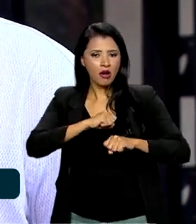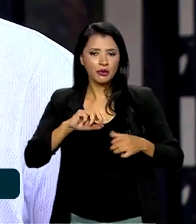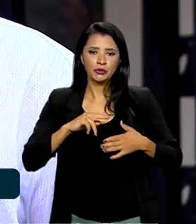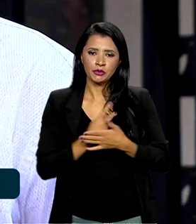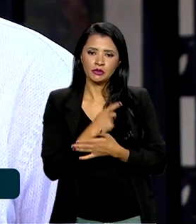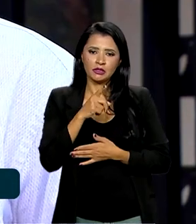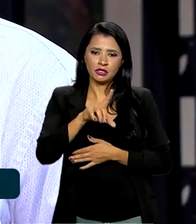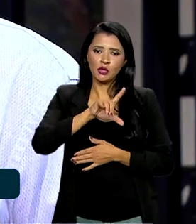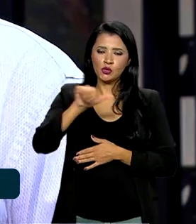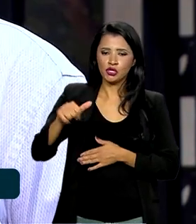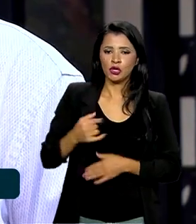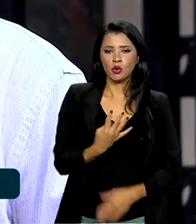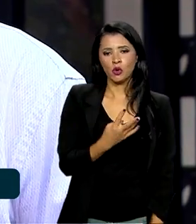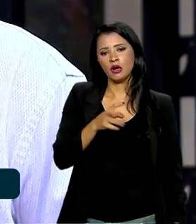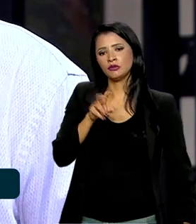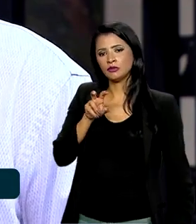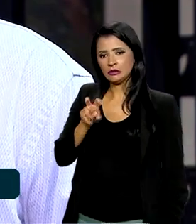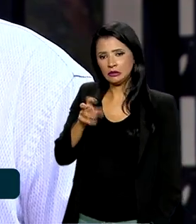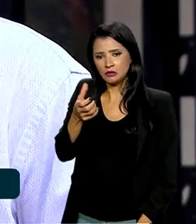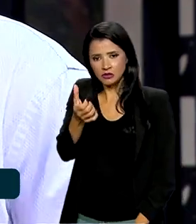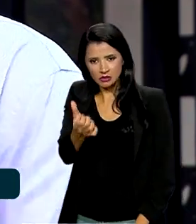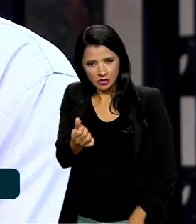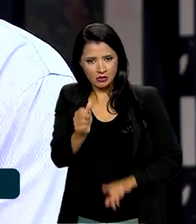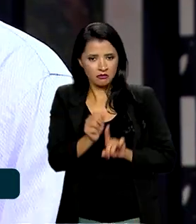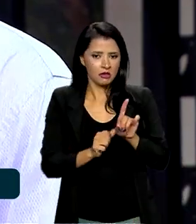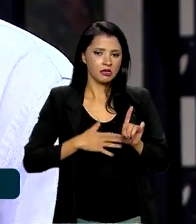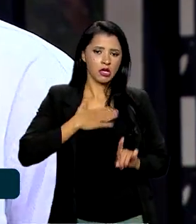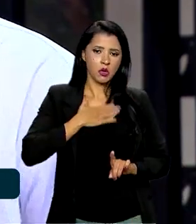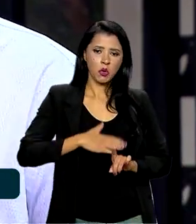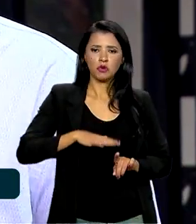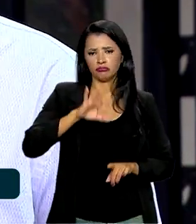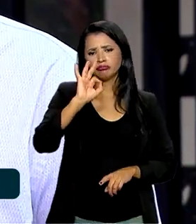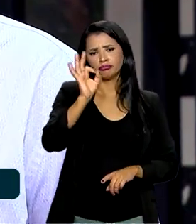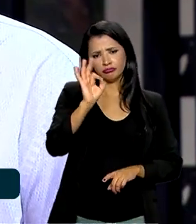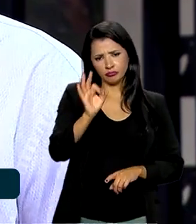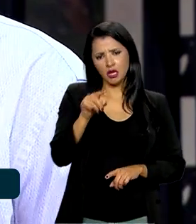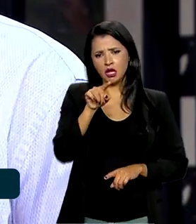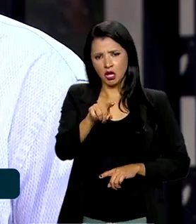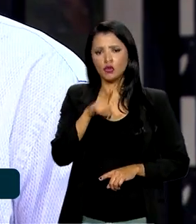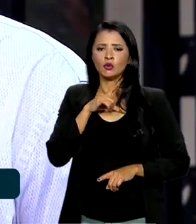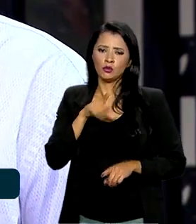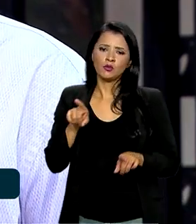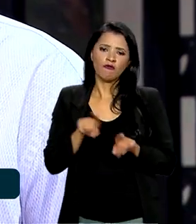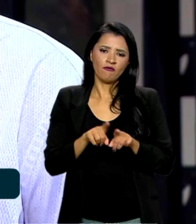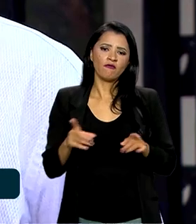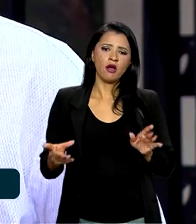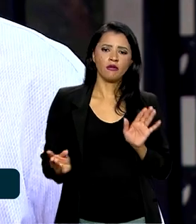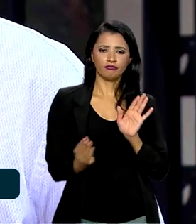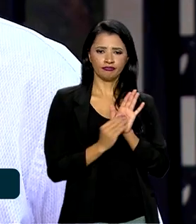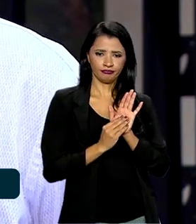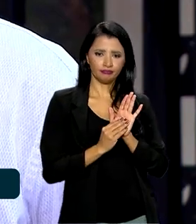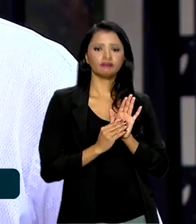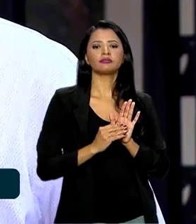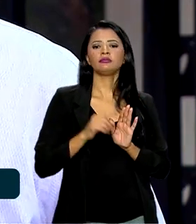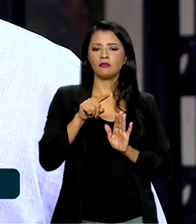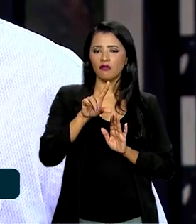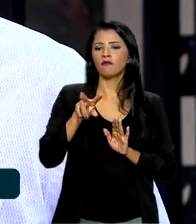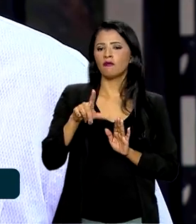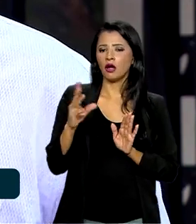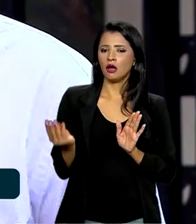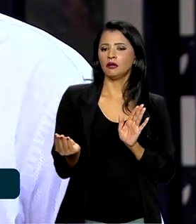nos dias 4, 5 e 6. E, certamente, isso vai compor de alguma forma